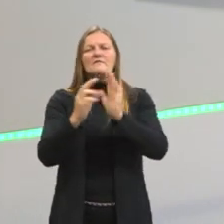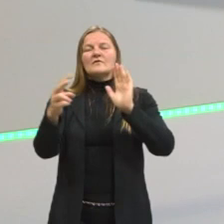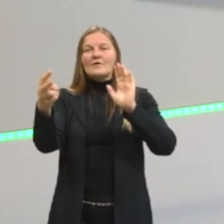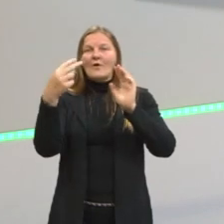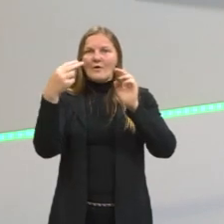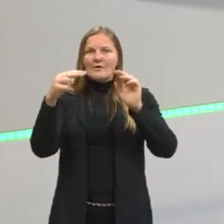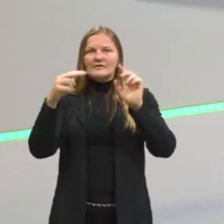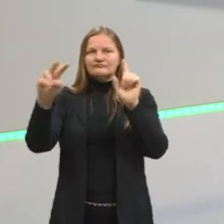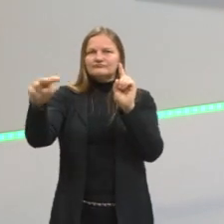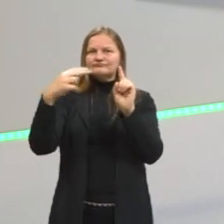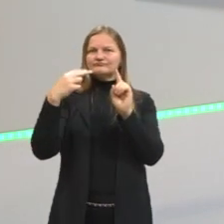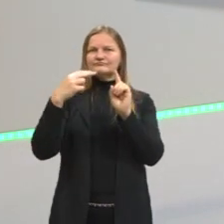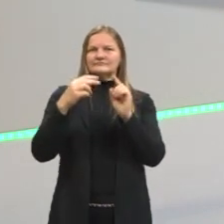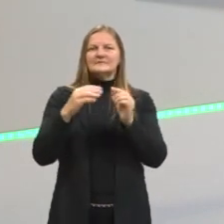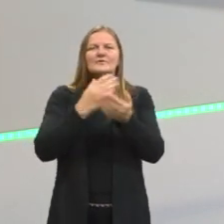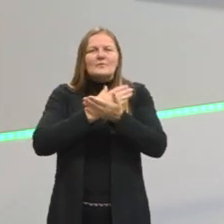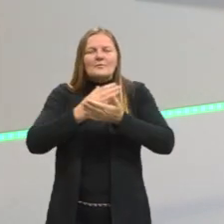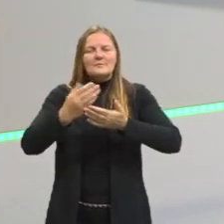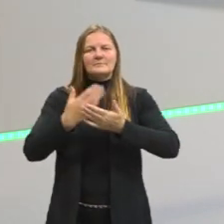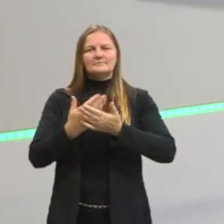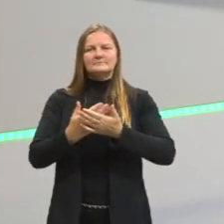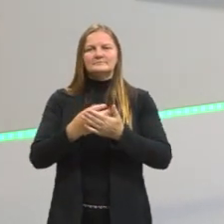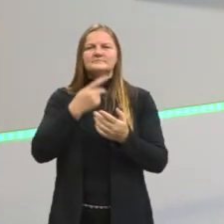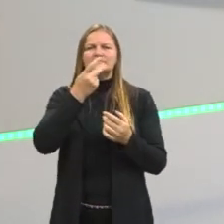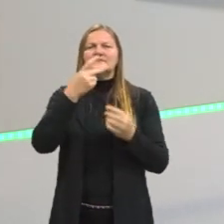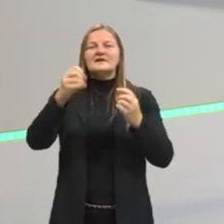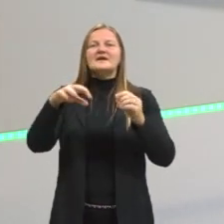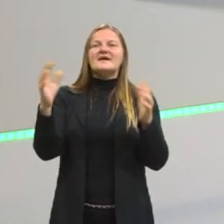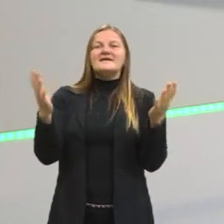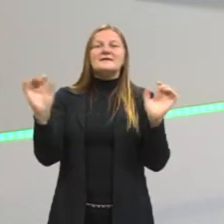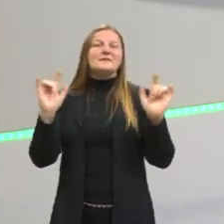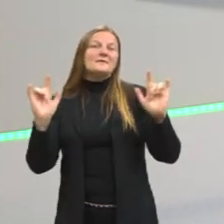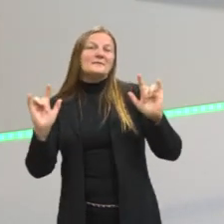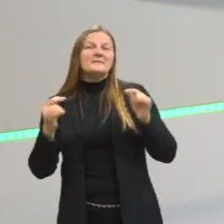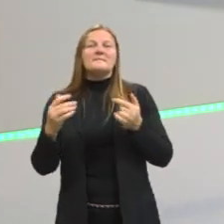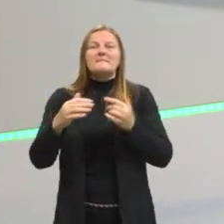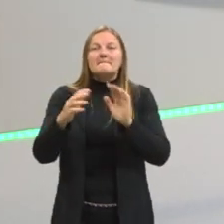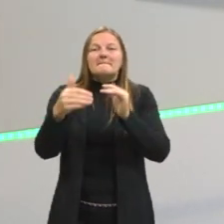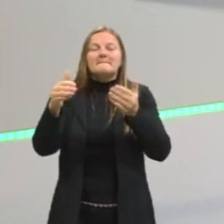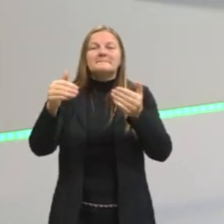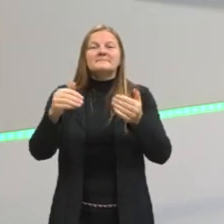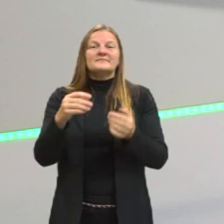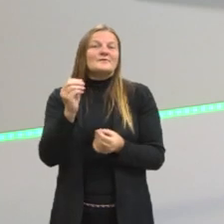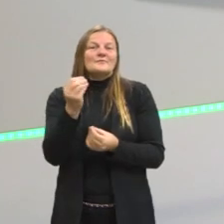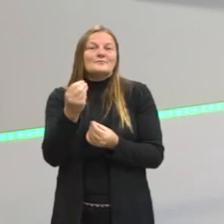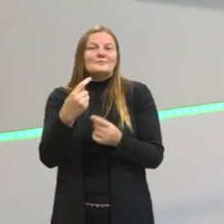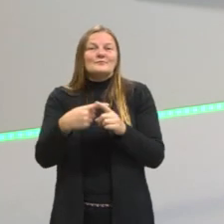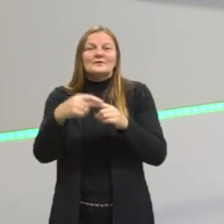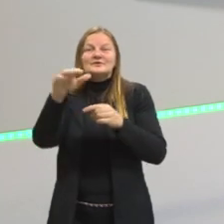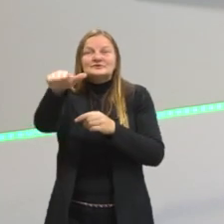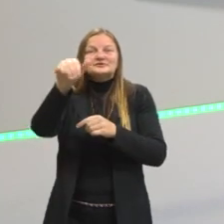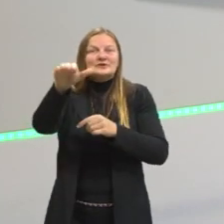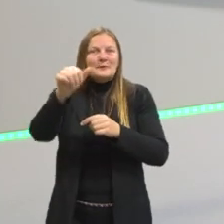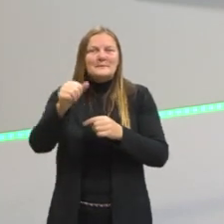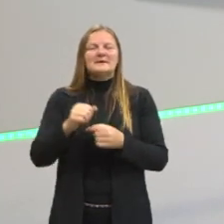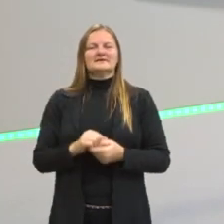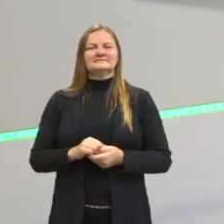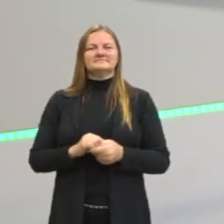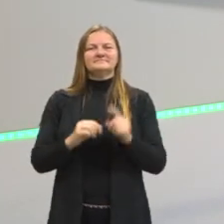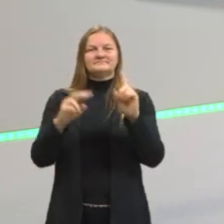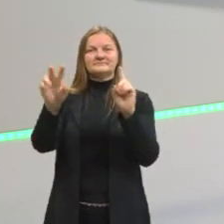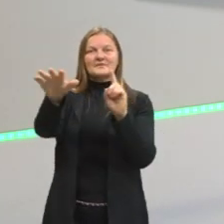Sabe quando eu começo a aula sempre dizendo, e aí pessoal? Esse aí pessoal eu estou fazendo o quê? Eu estou